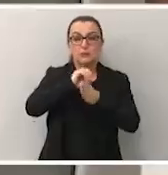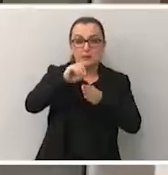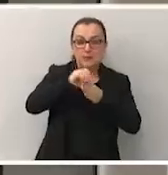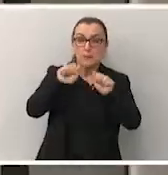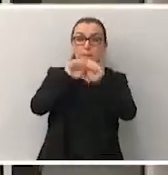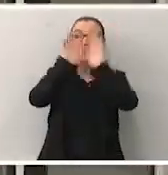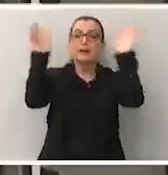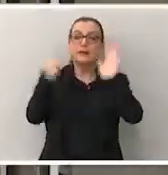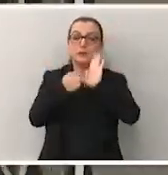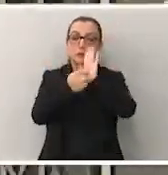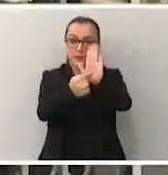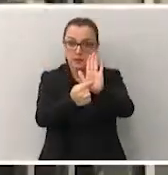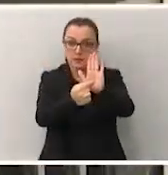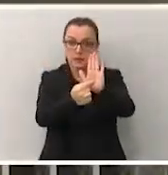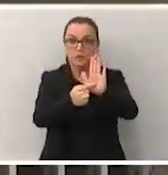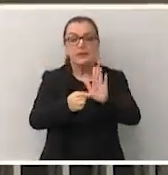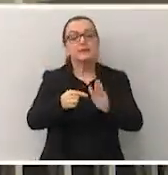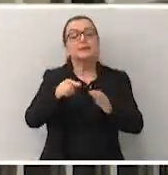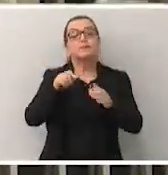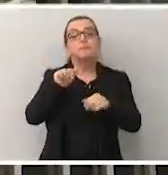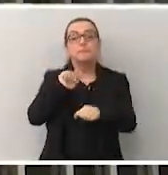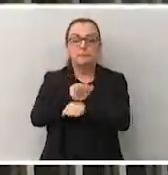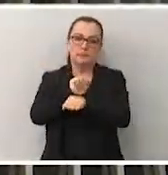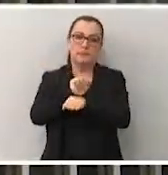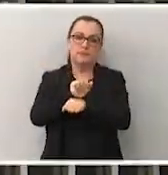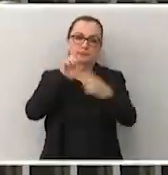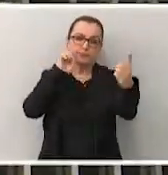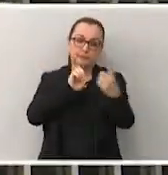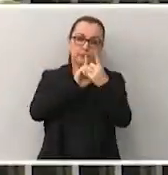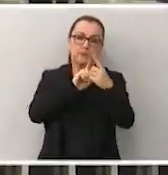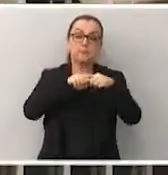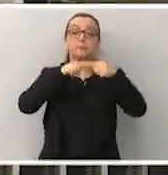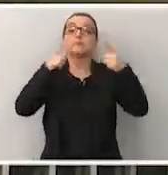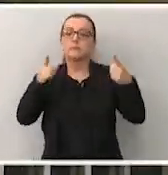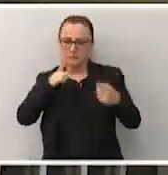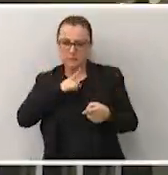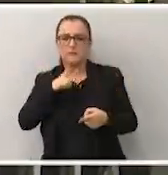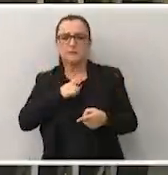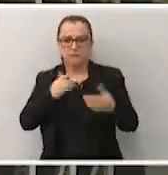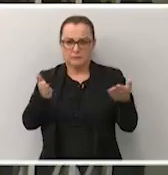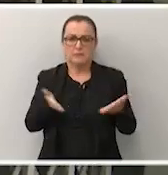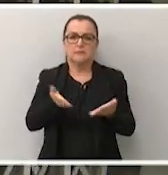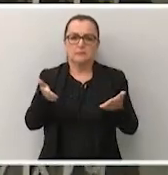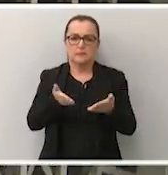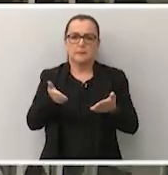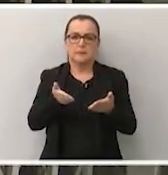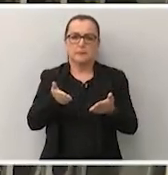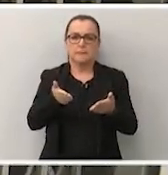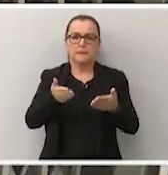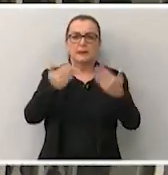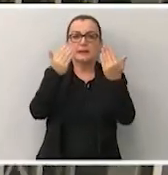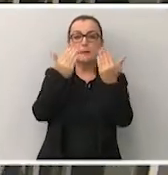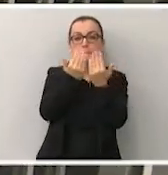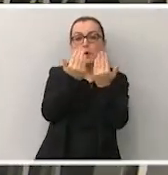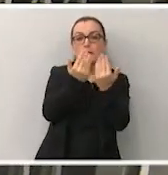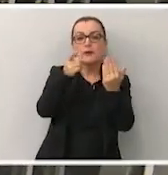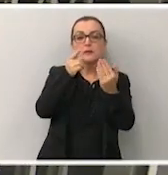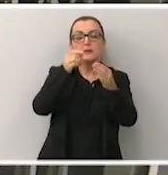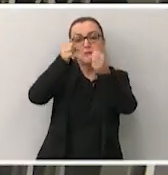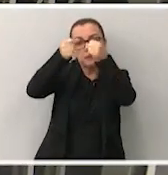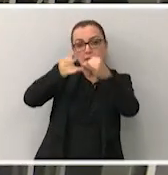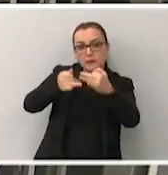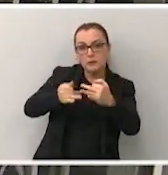claras aqui, atendimento encontra-se suspenso, mas existe já aqui na porta mesmo a orientação